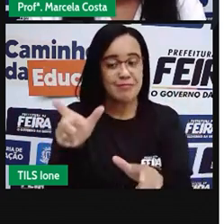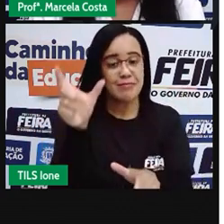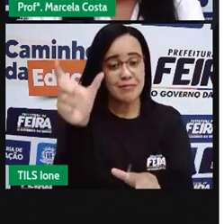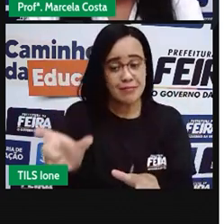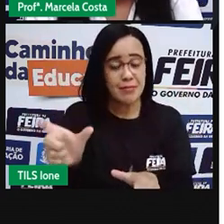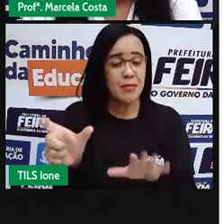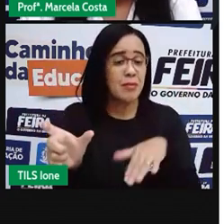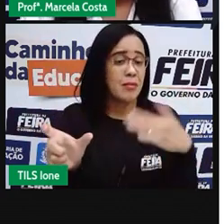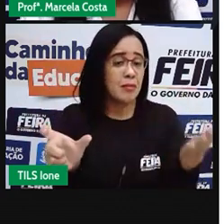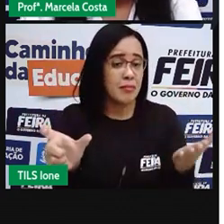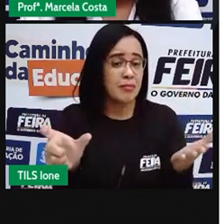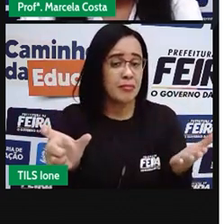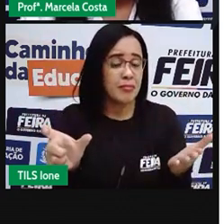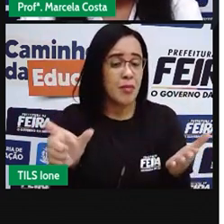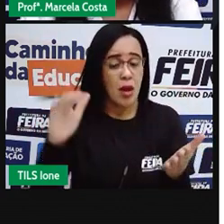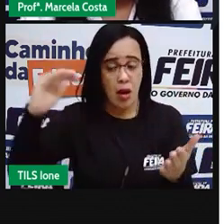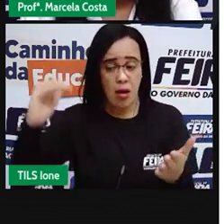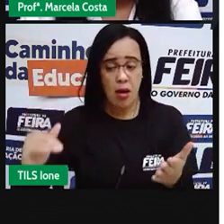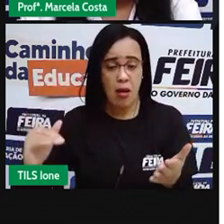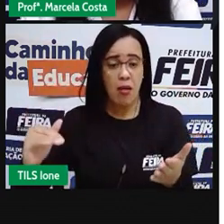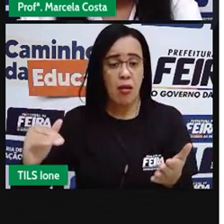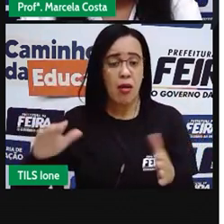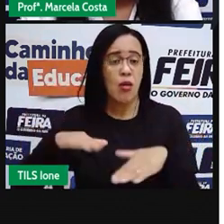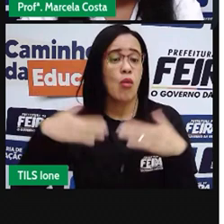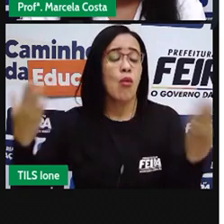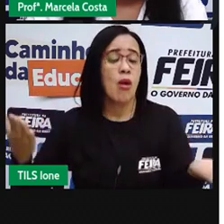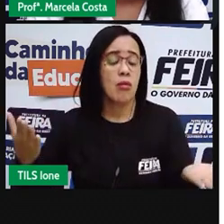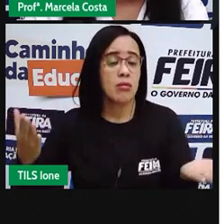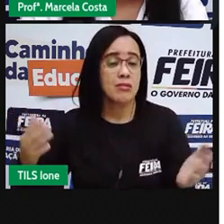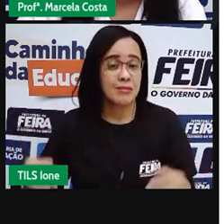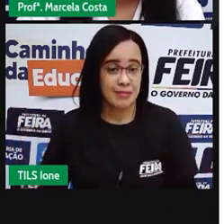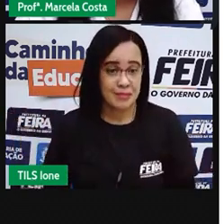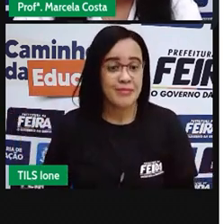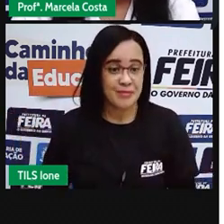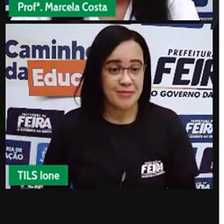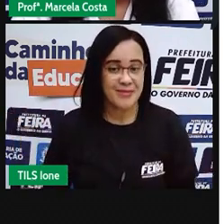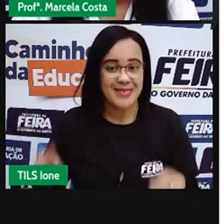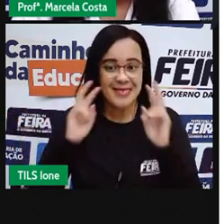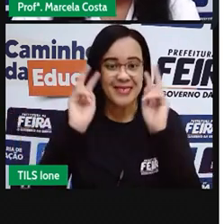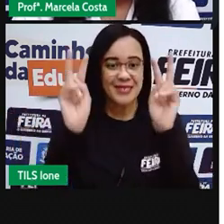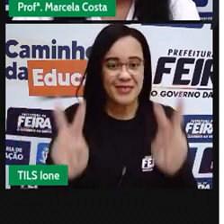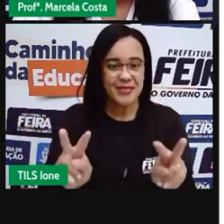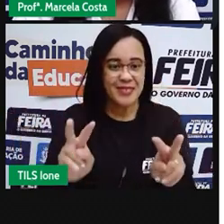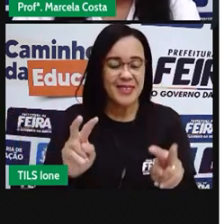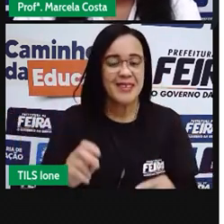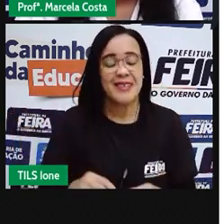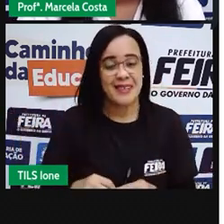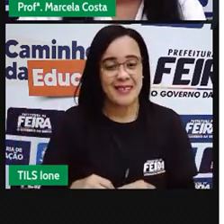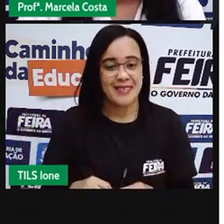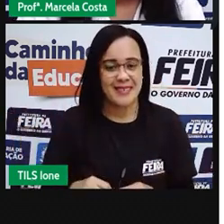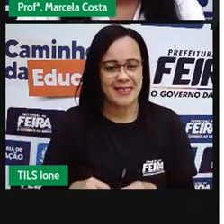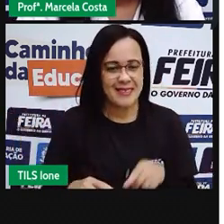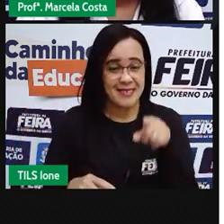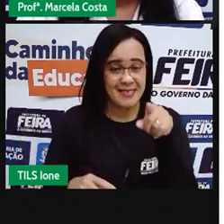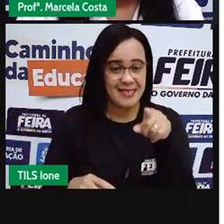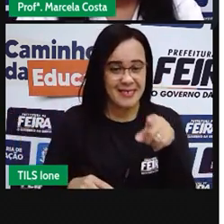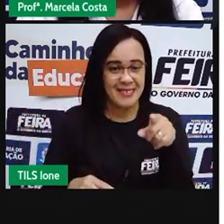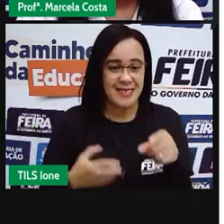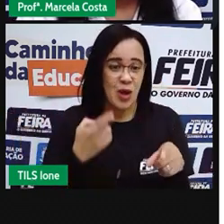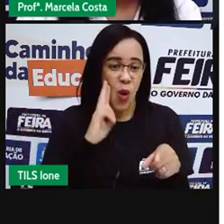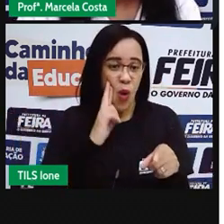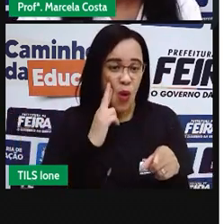qual delas é a menor? A gente observa que essa criança aqui do lado